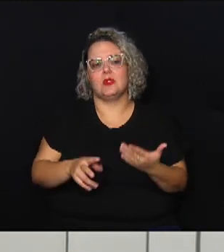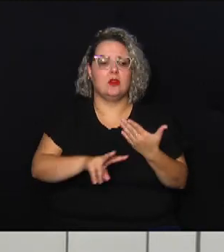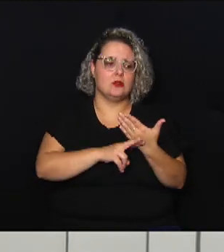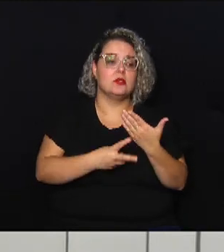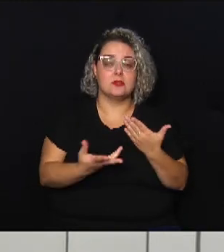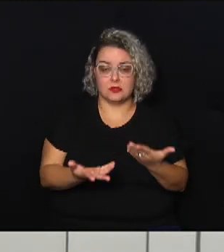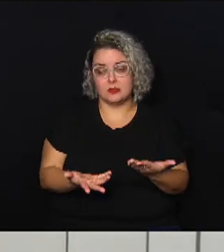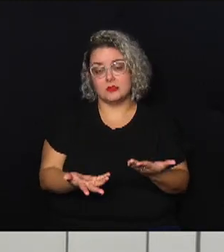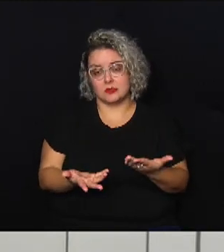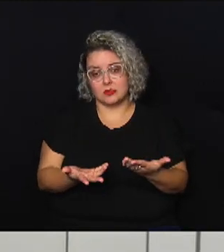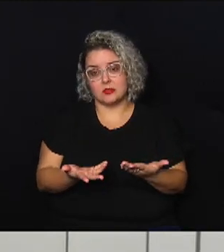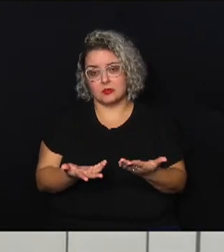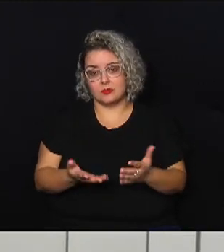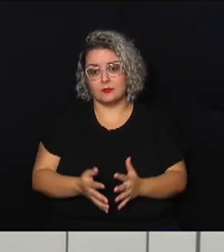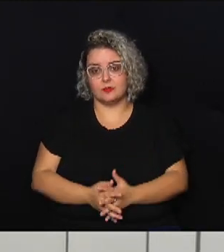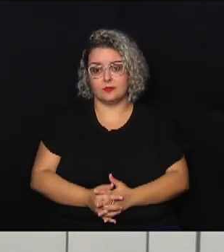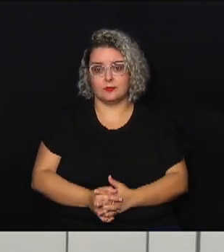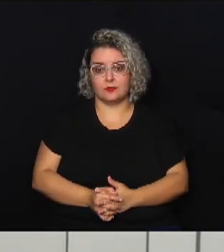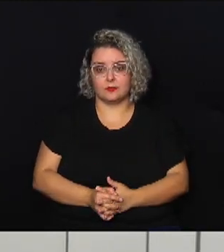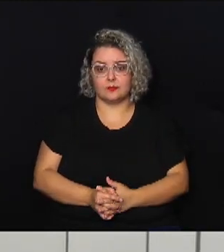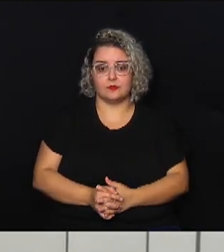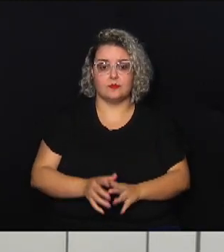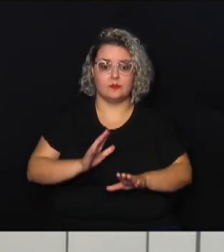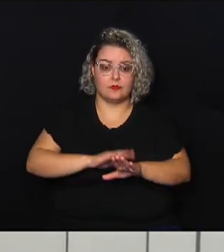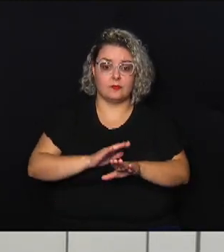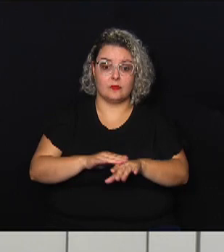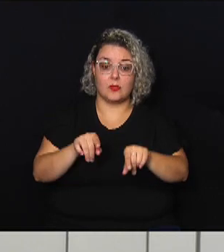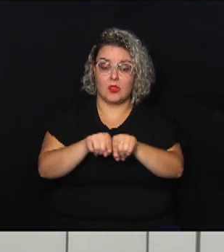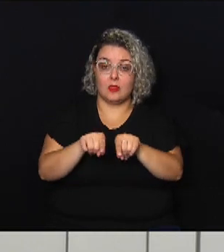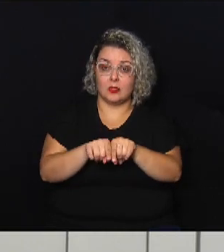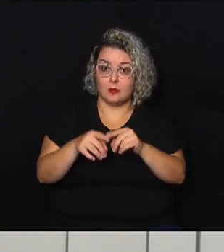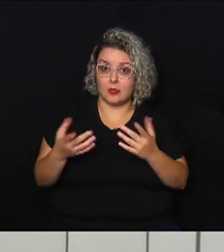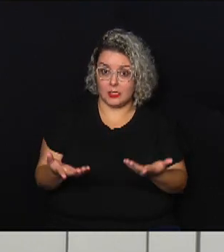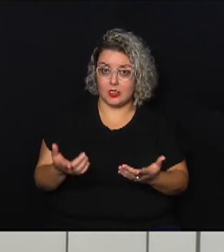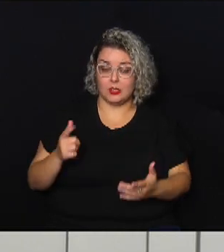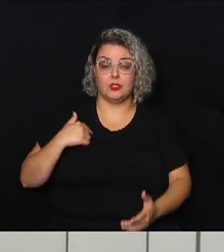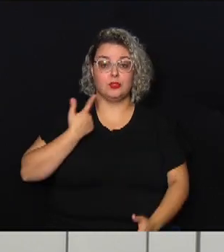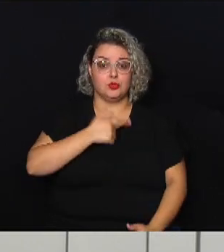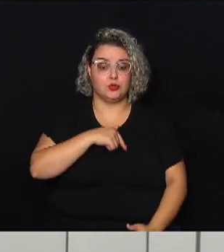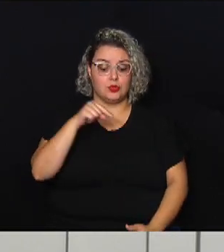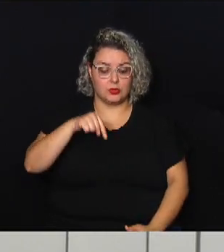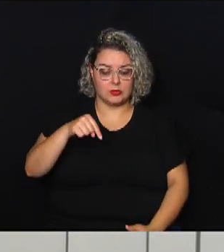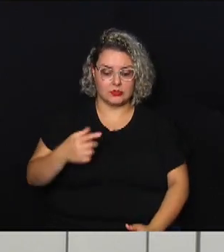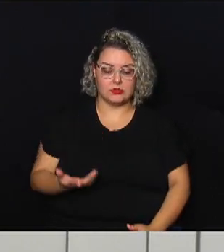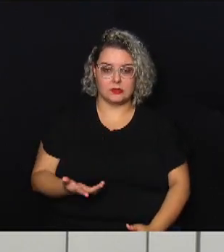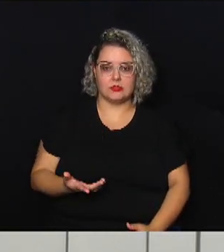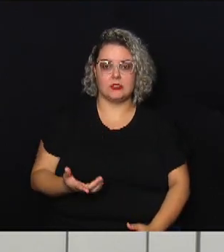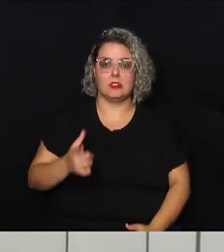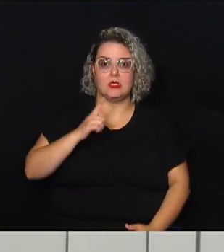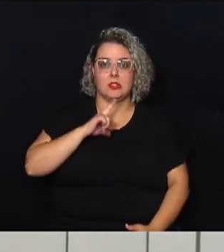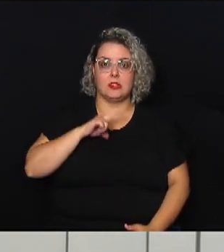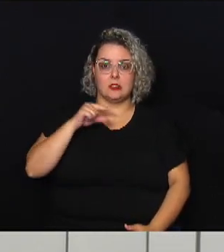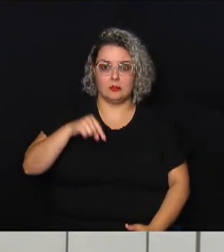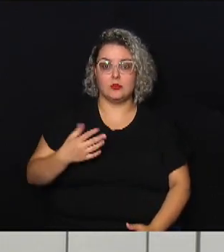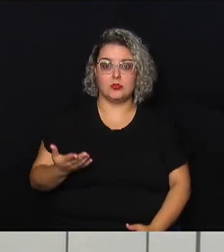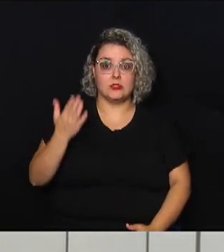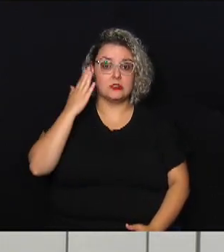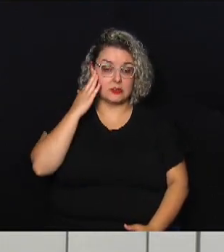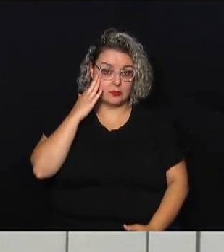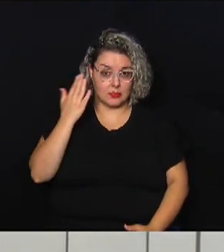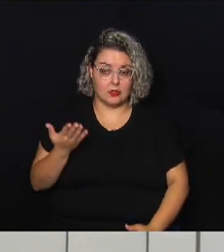dessa dessa ação inclusive nós estamos aqui nós temos aqui sabemos